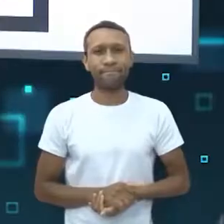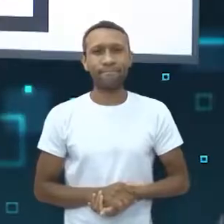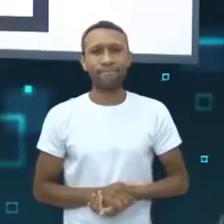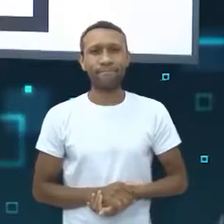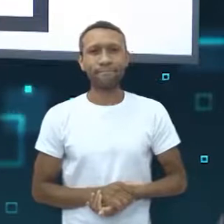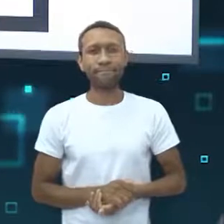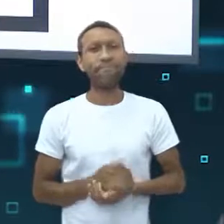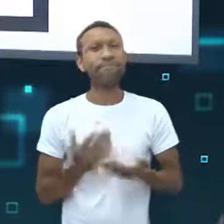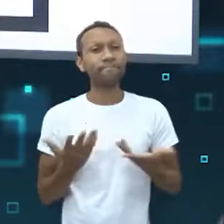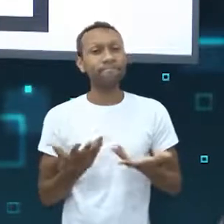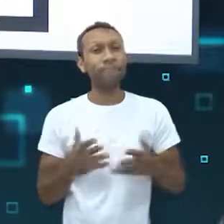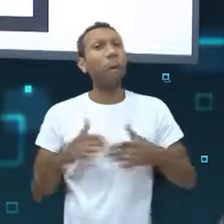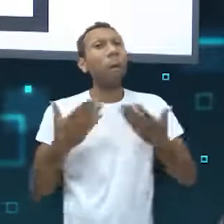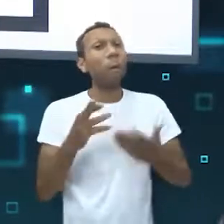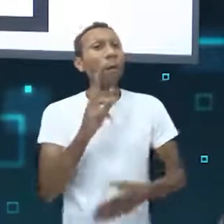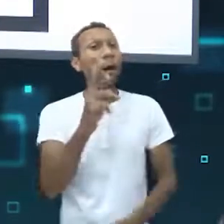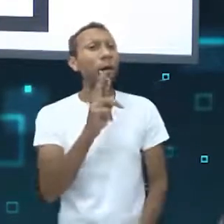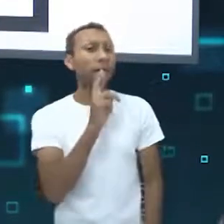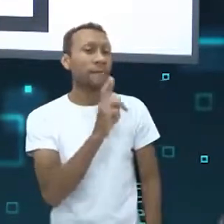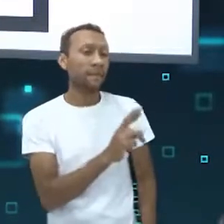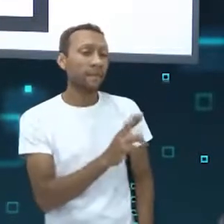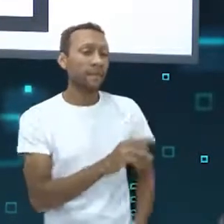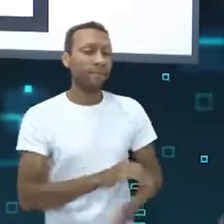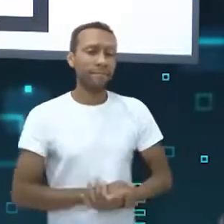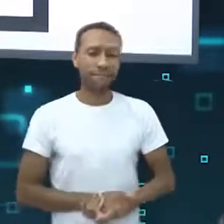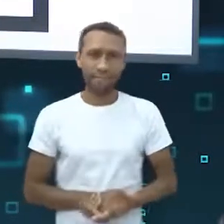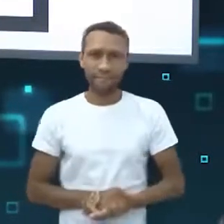Qual que foi a sua resposta aí?